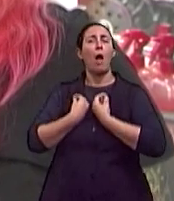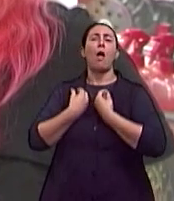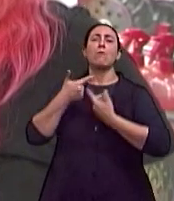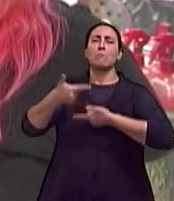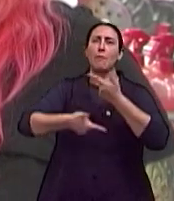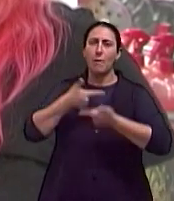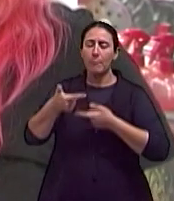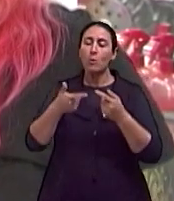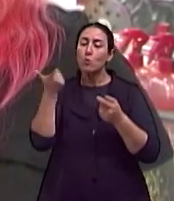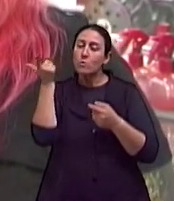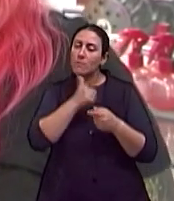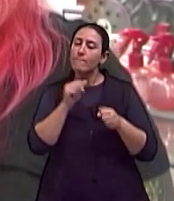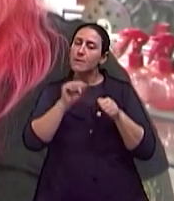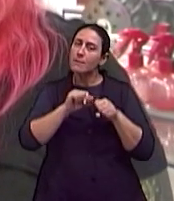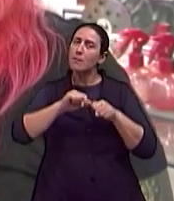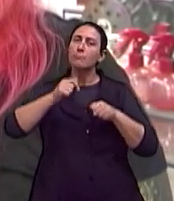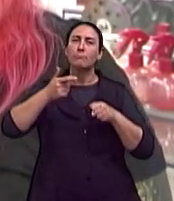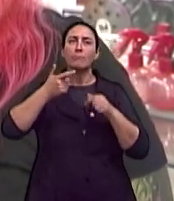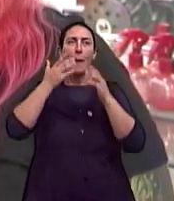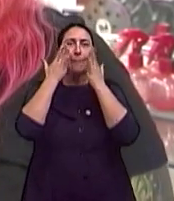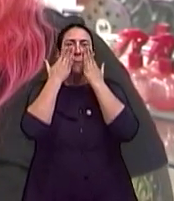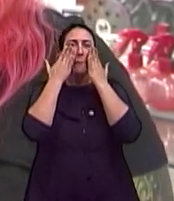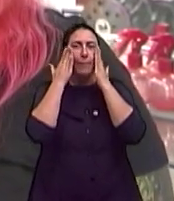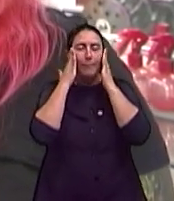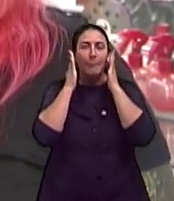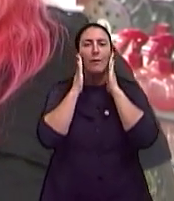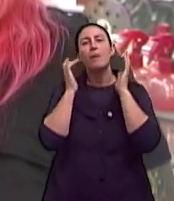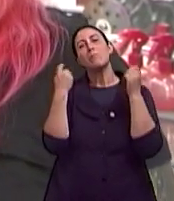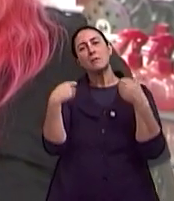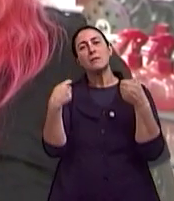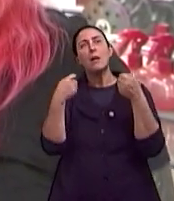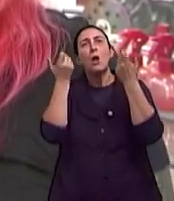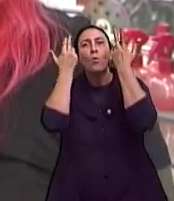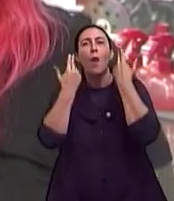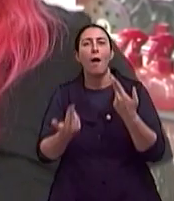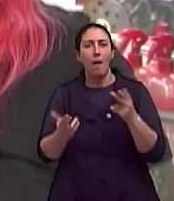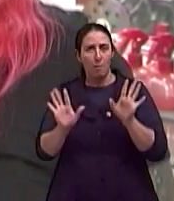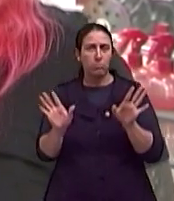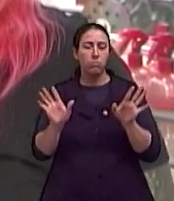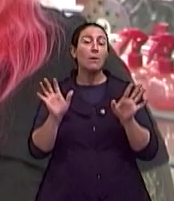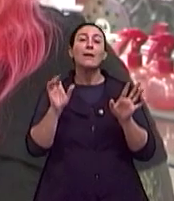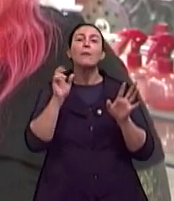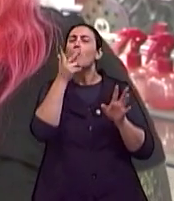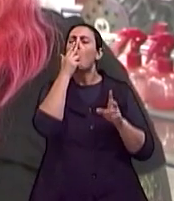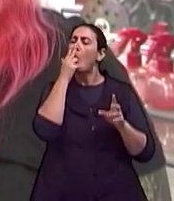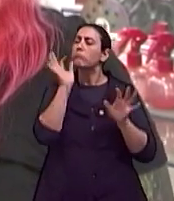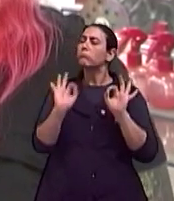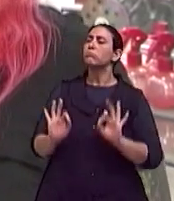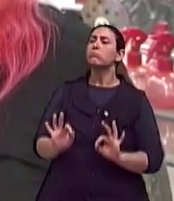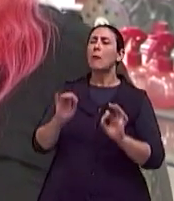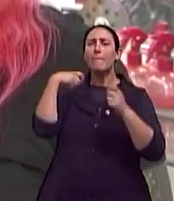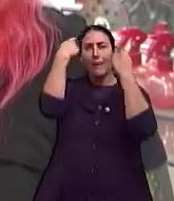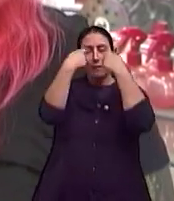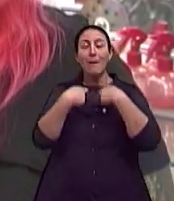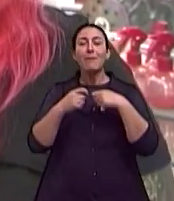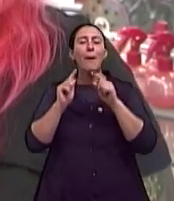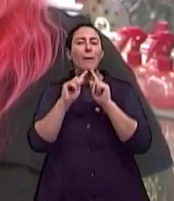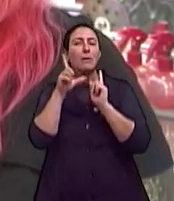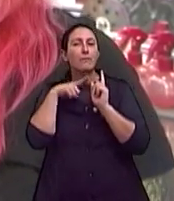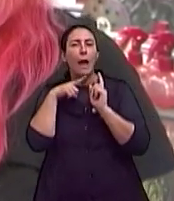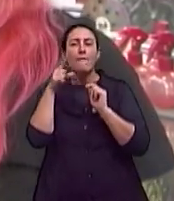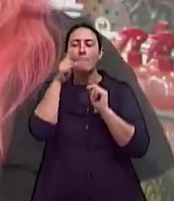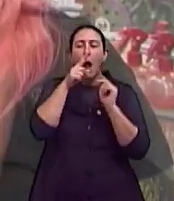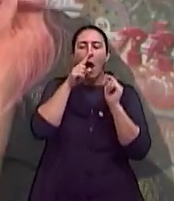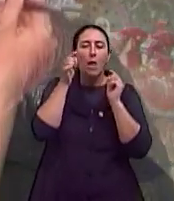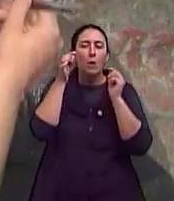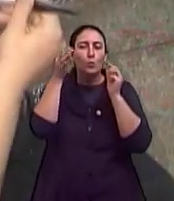fazer isso, deixar a pele com uma aparência bem natural, como se não tivesse maquiada, porém, corrigindo pouquinhas as imperfeições que